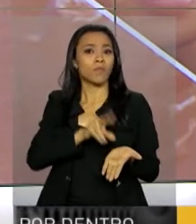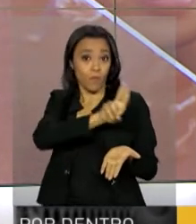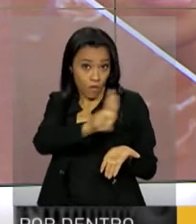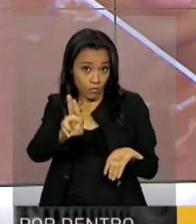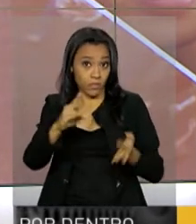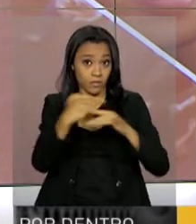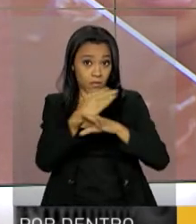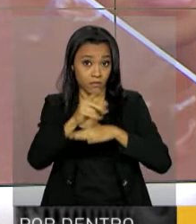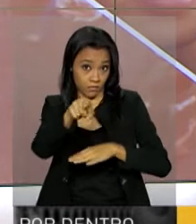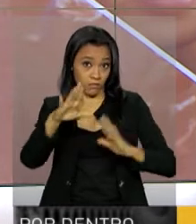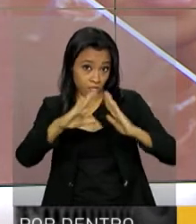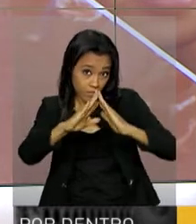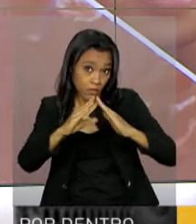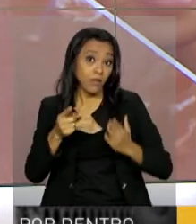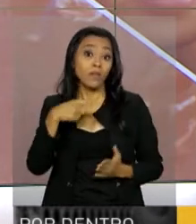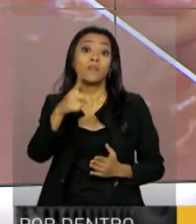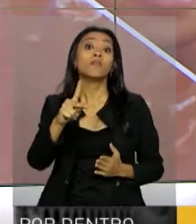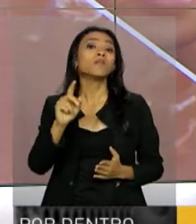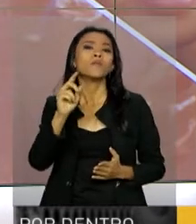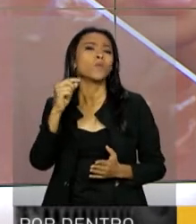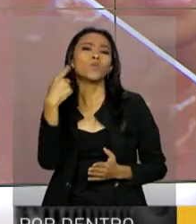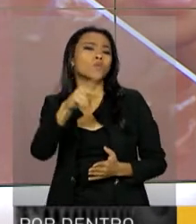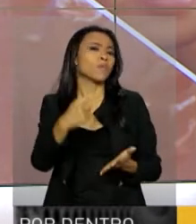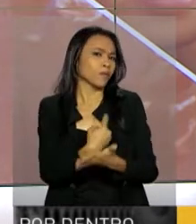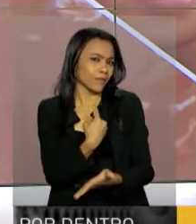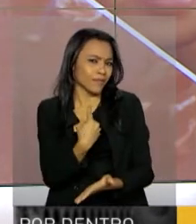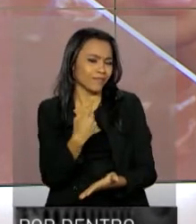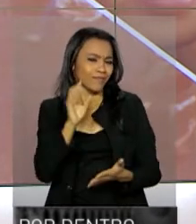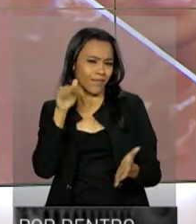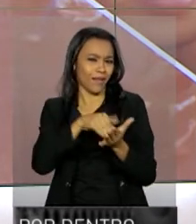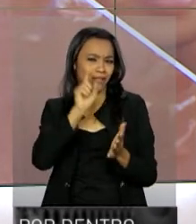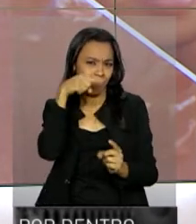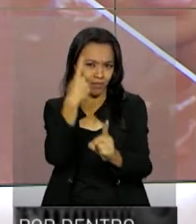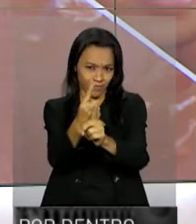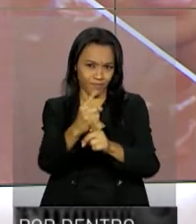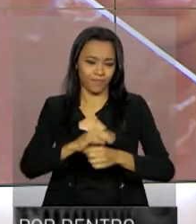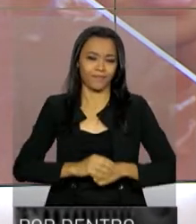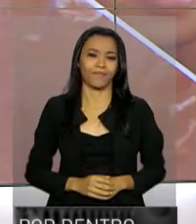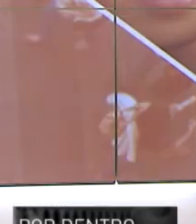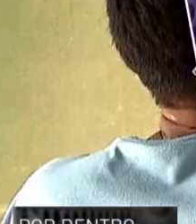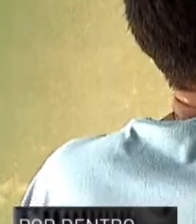Informe o seu nome, a cidade onde você mora e mande a sua pergunta. Até a próxima!